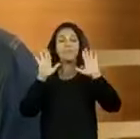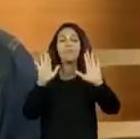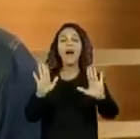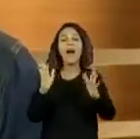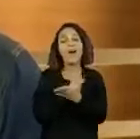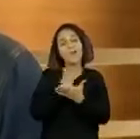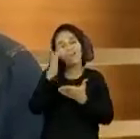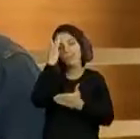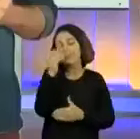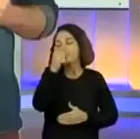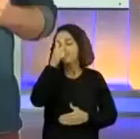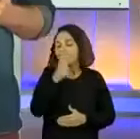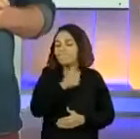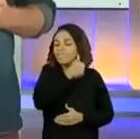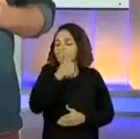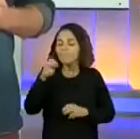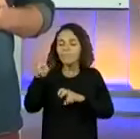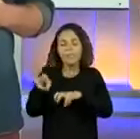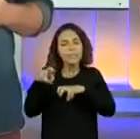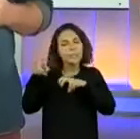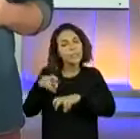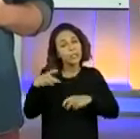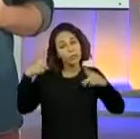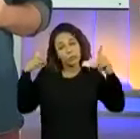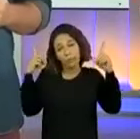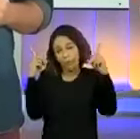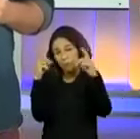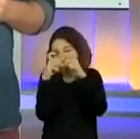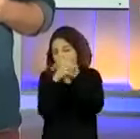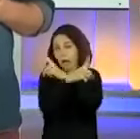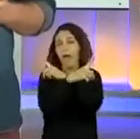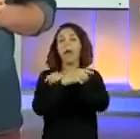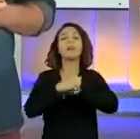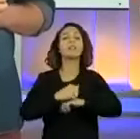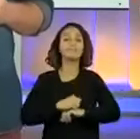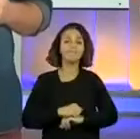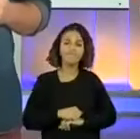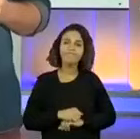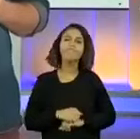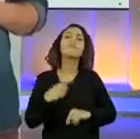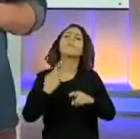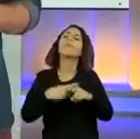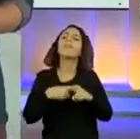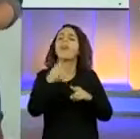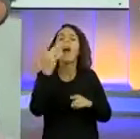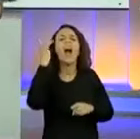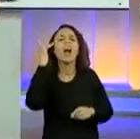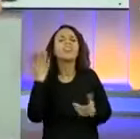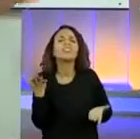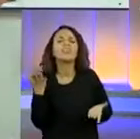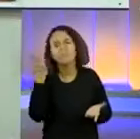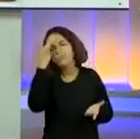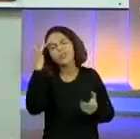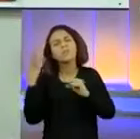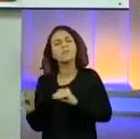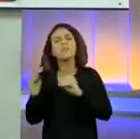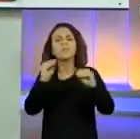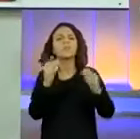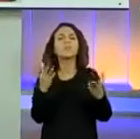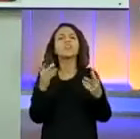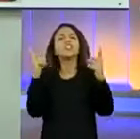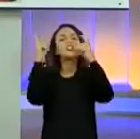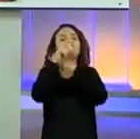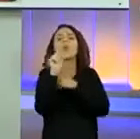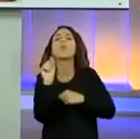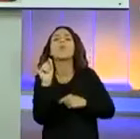saem do campo, sabe por quê? Hum, esse é o desafio que eu vou colocar agora. Por que vocês acham que muitas pessoas saem do campo? Vamos lá, coloquem agora